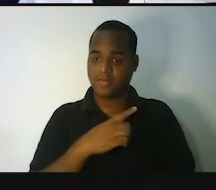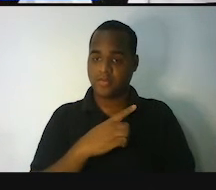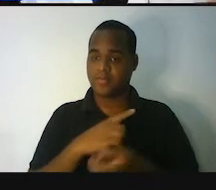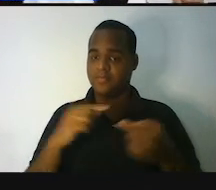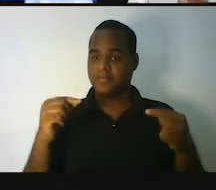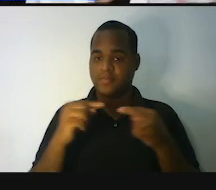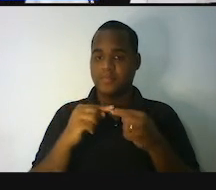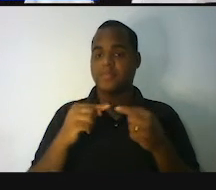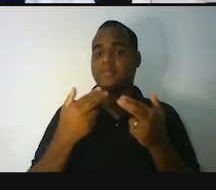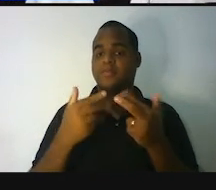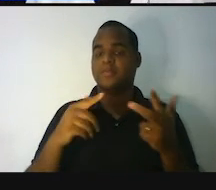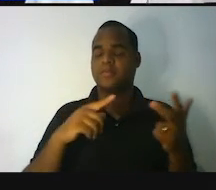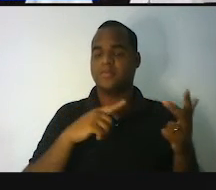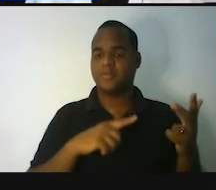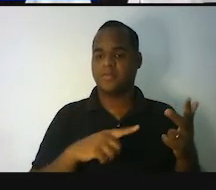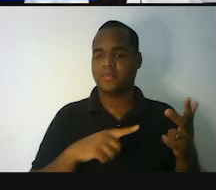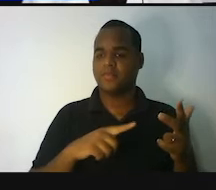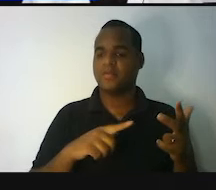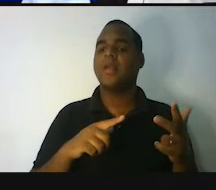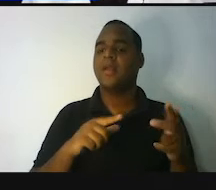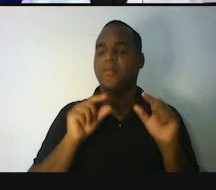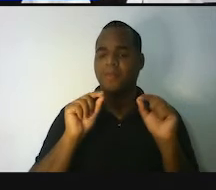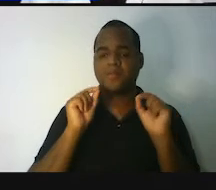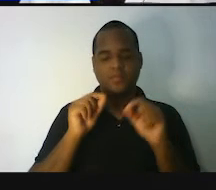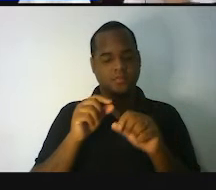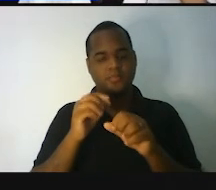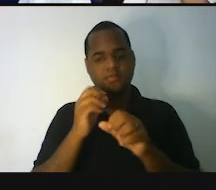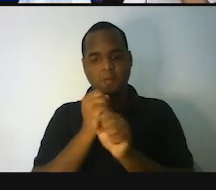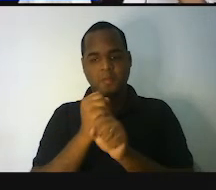como é que a gente ia medir o comprimento de alguma coisa?